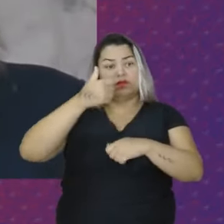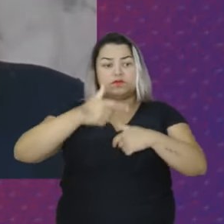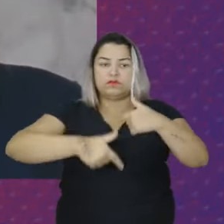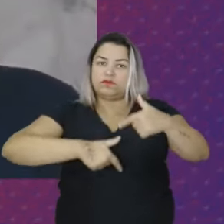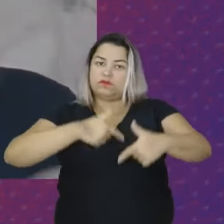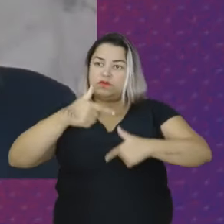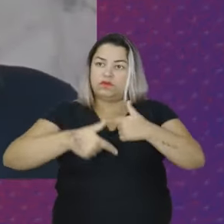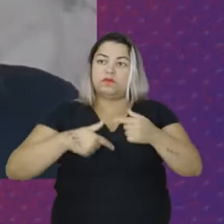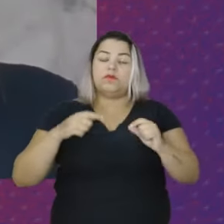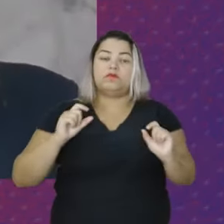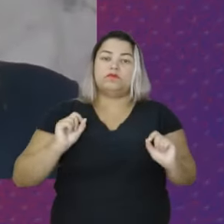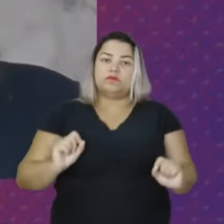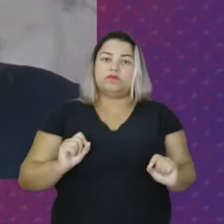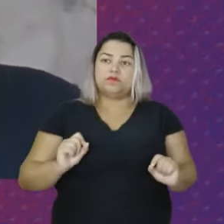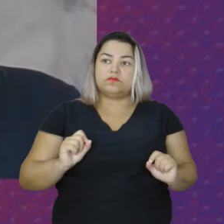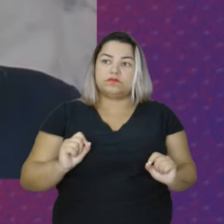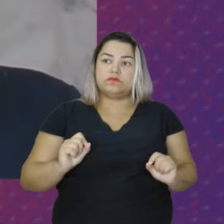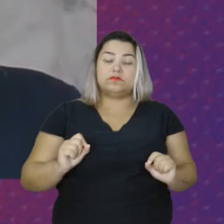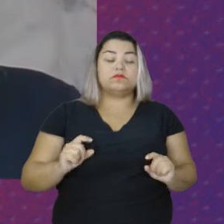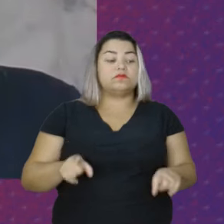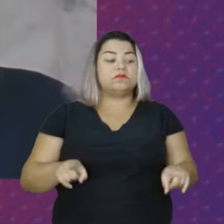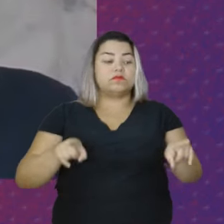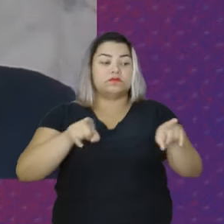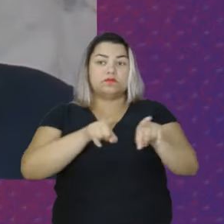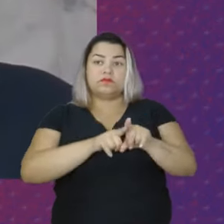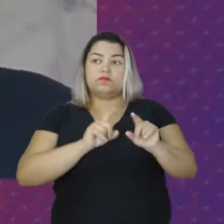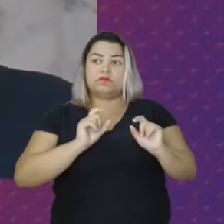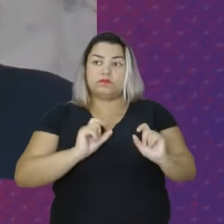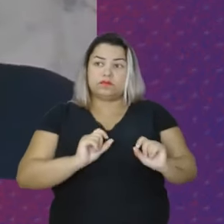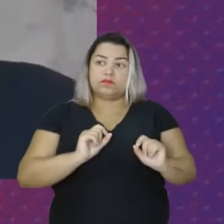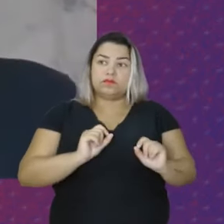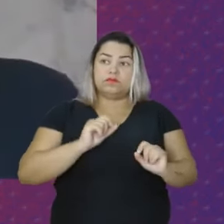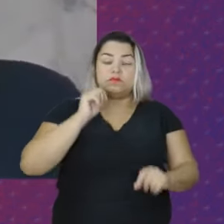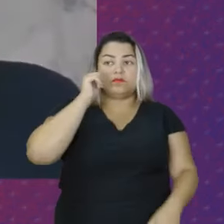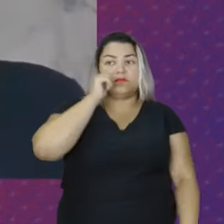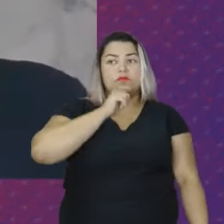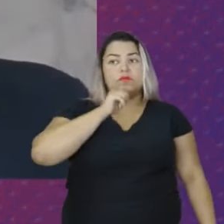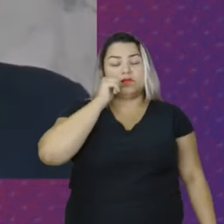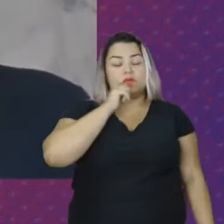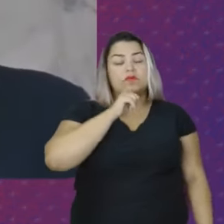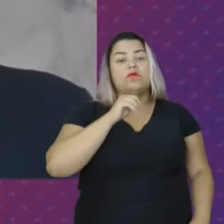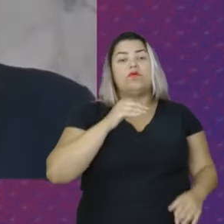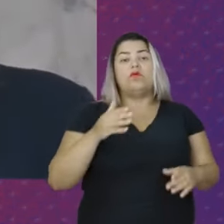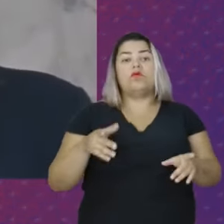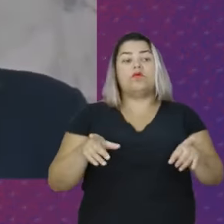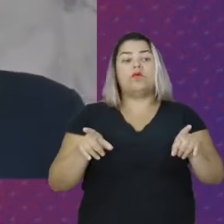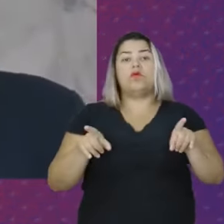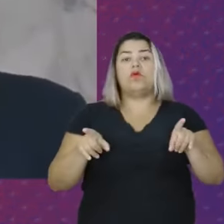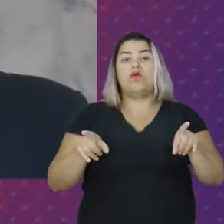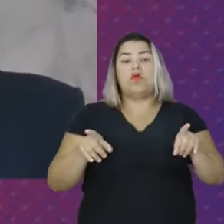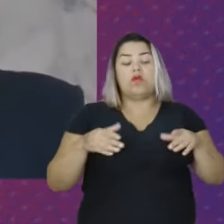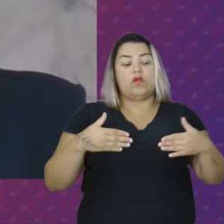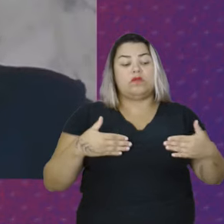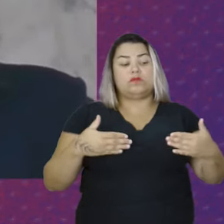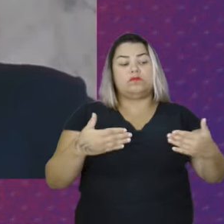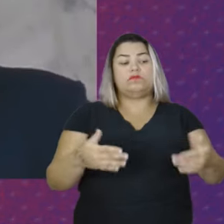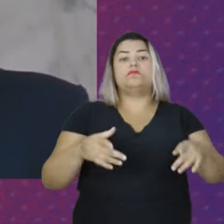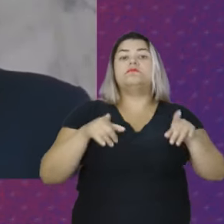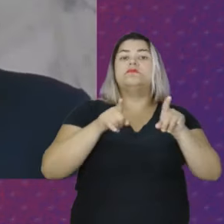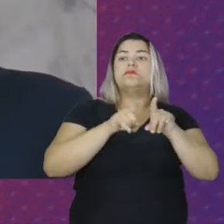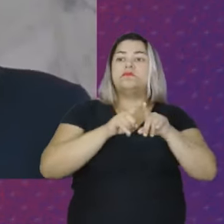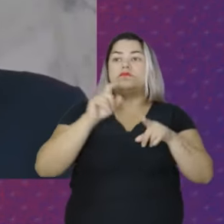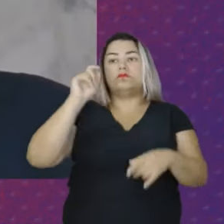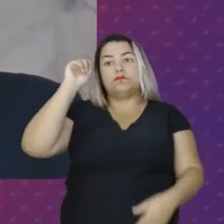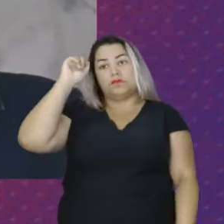Uma parceria de mulheres com o Ministério da Promoção da Igualdade Racial